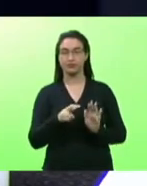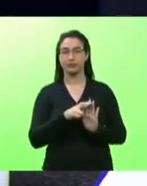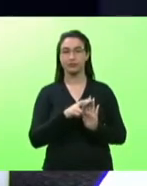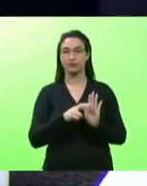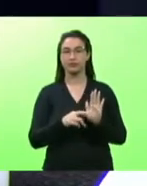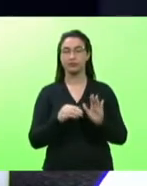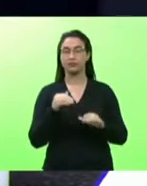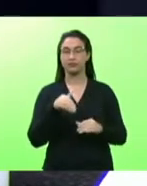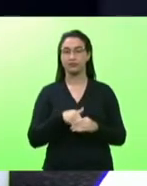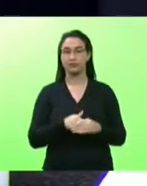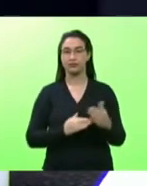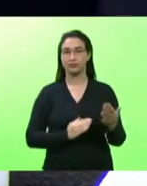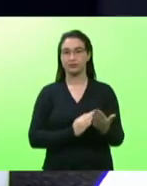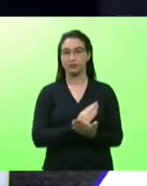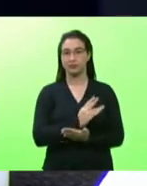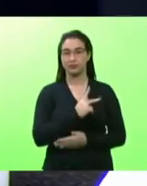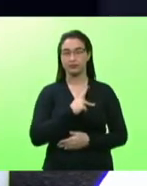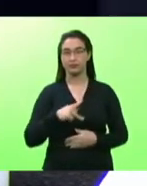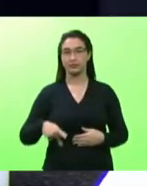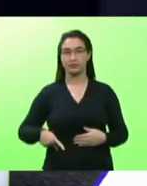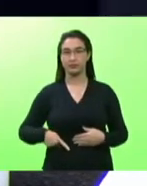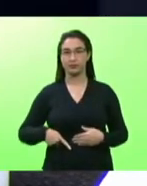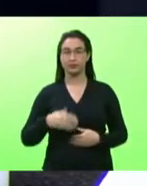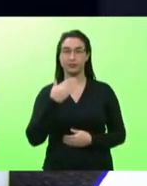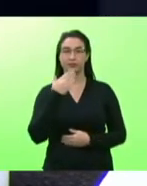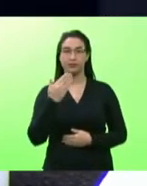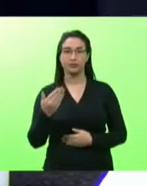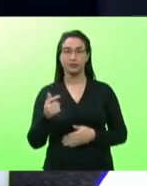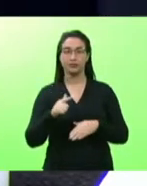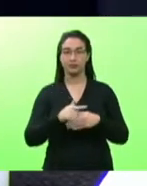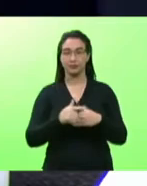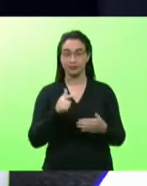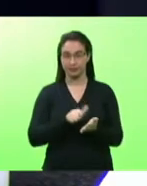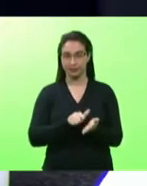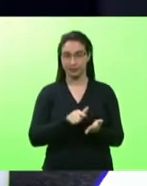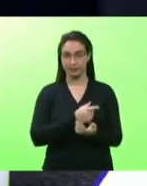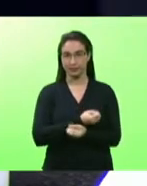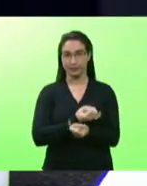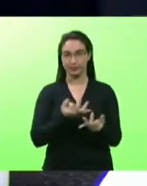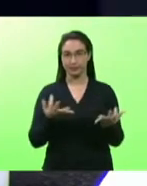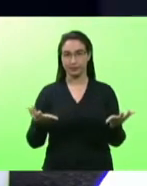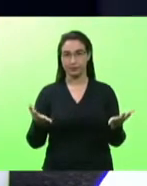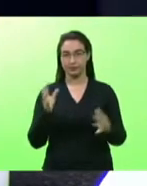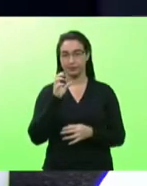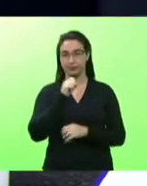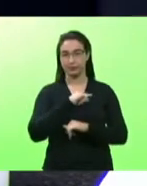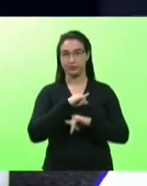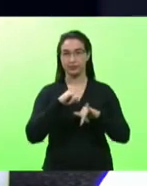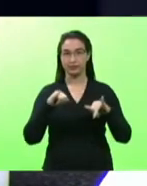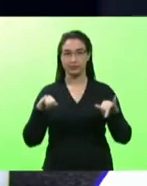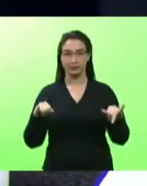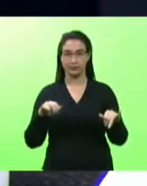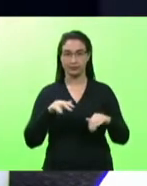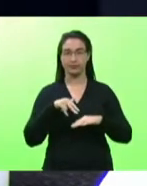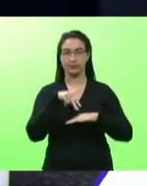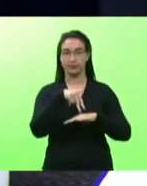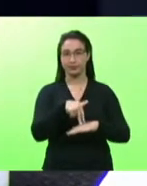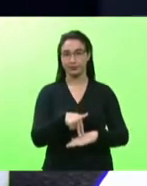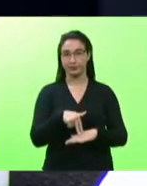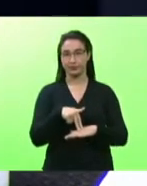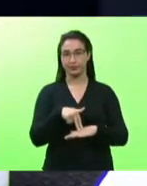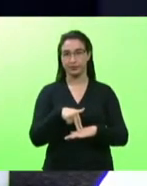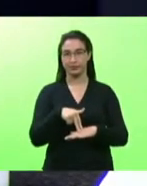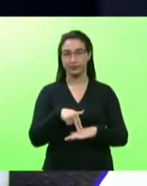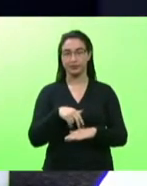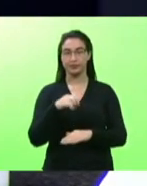aprovada. O senhor presidente solicitou que se procedesse à distribuição do expediente. Nas breves comunicações, fizeram uso da palavra aos senhores deputados,